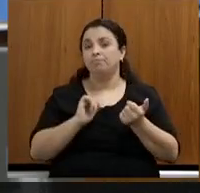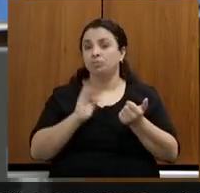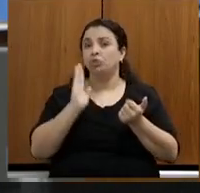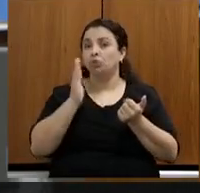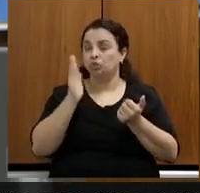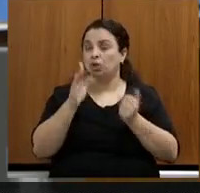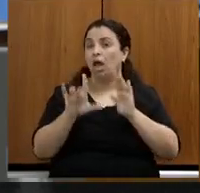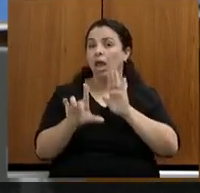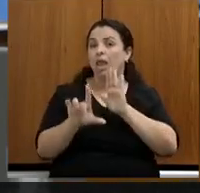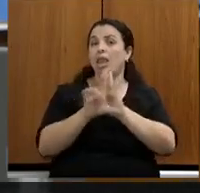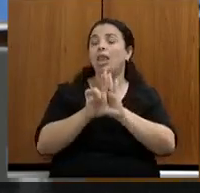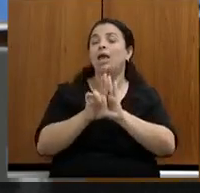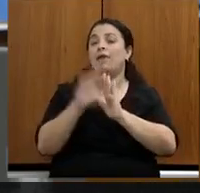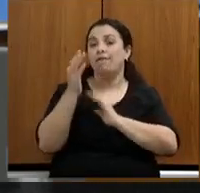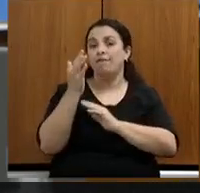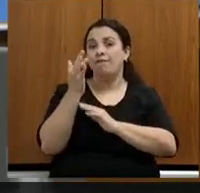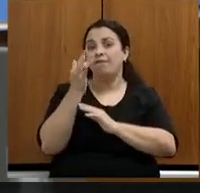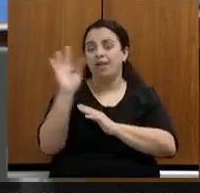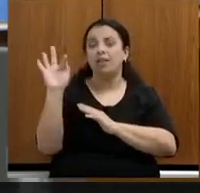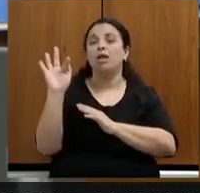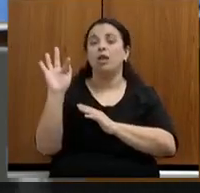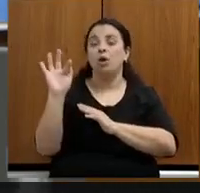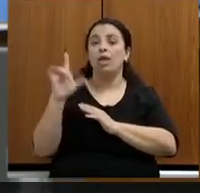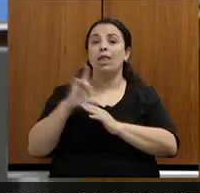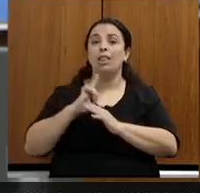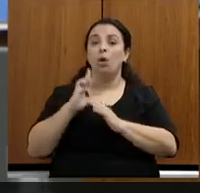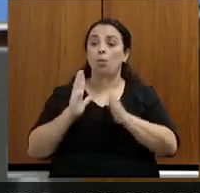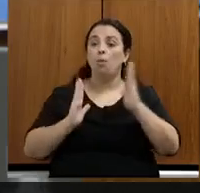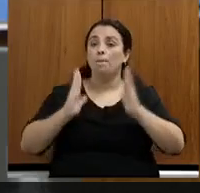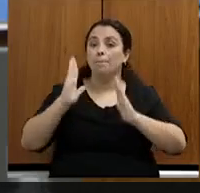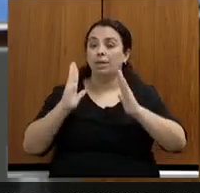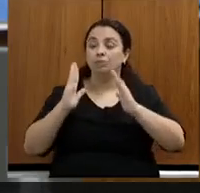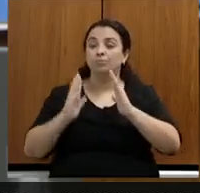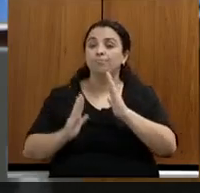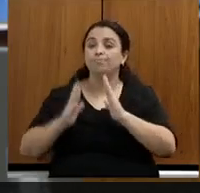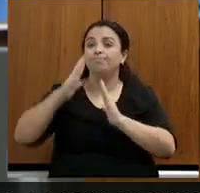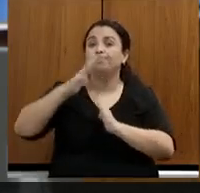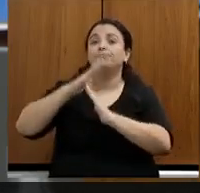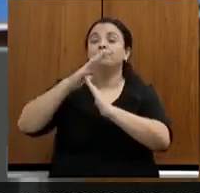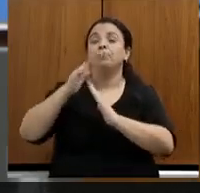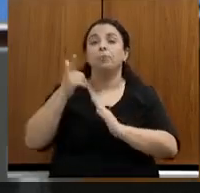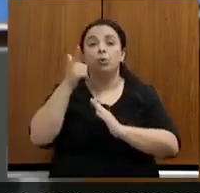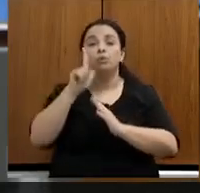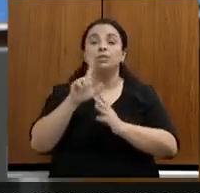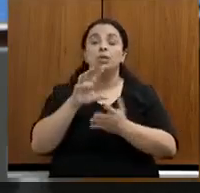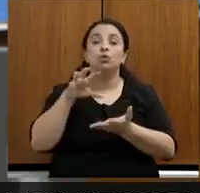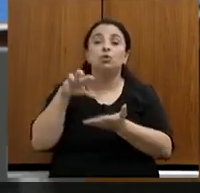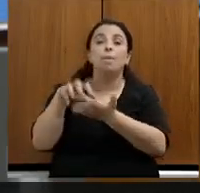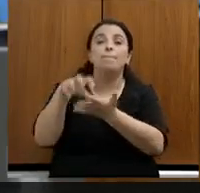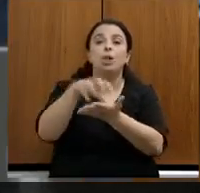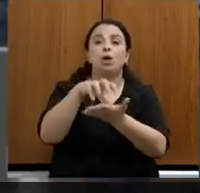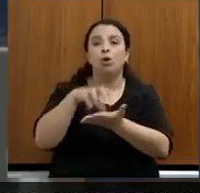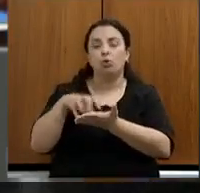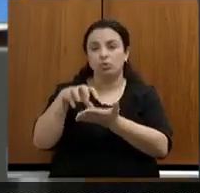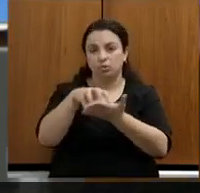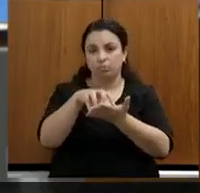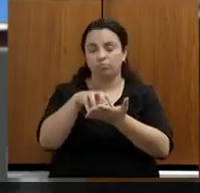então, um prazo para os Estados estabelecerem os blocos regionais. O que são os blocos regionais?